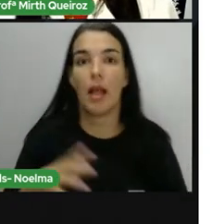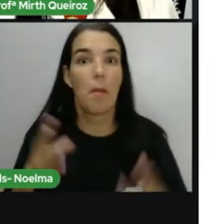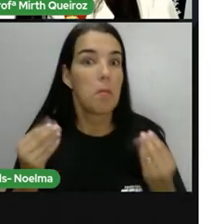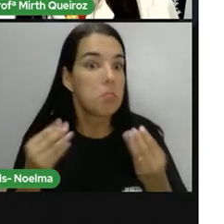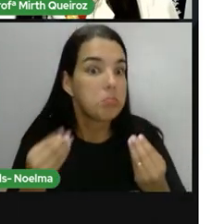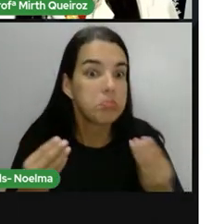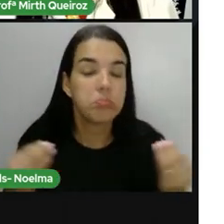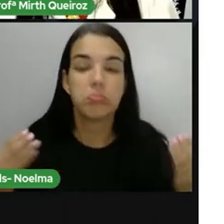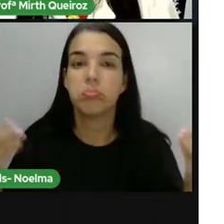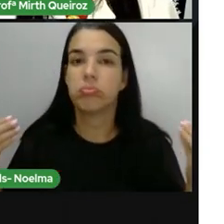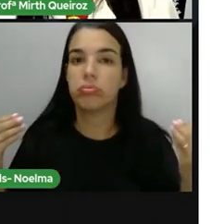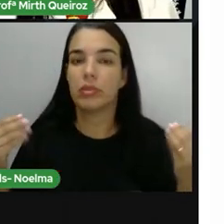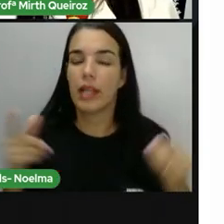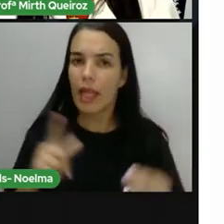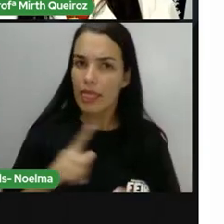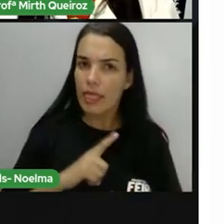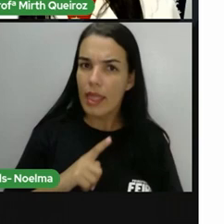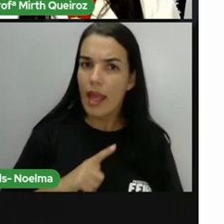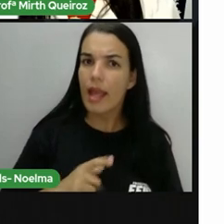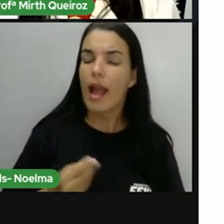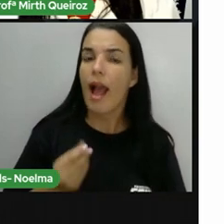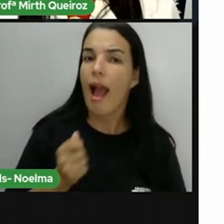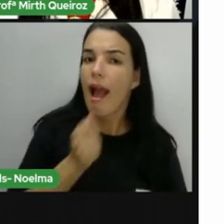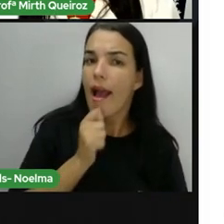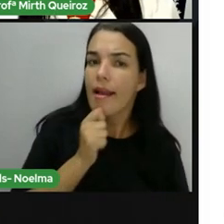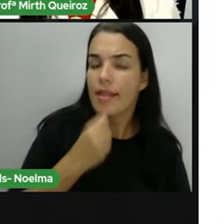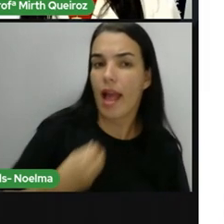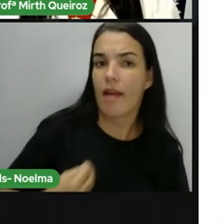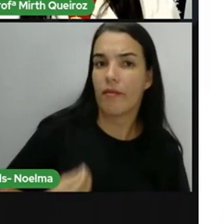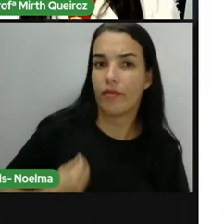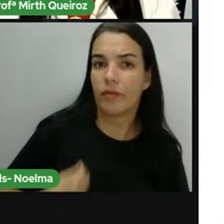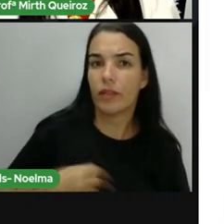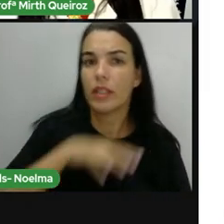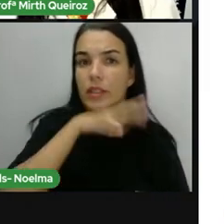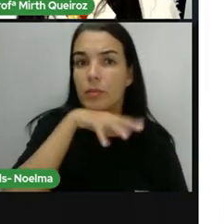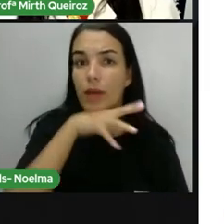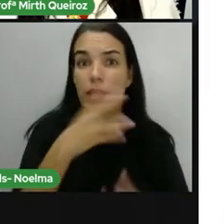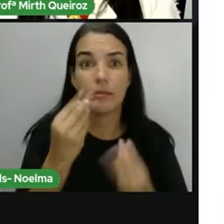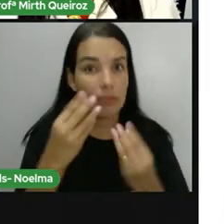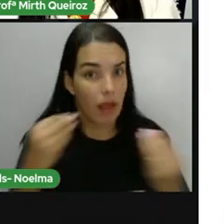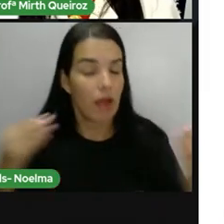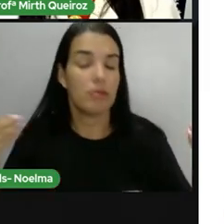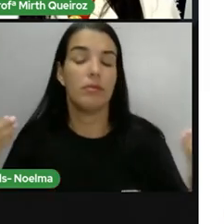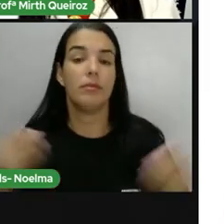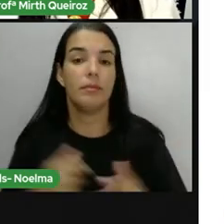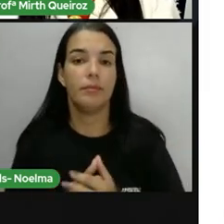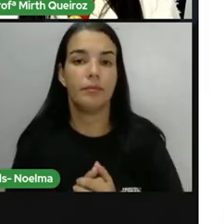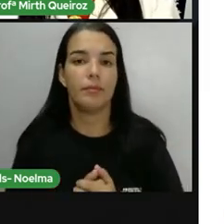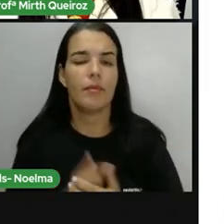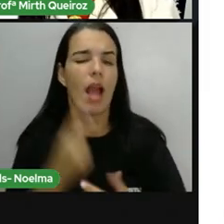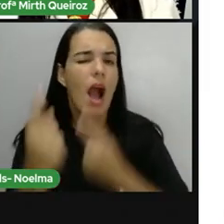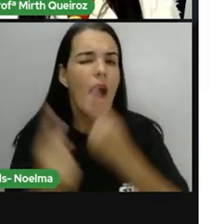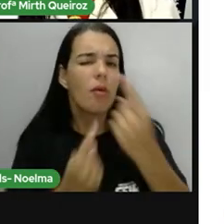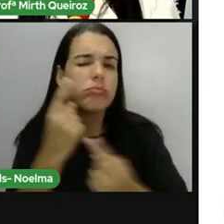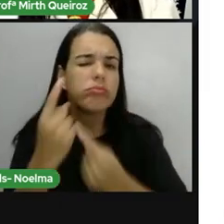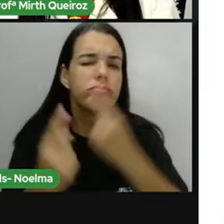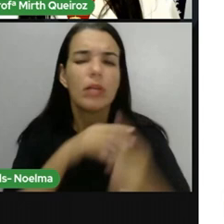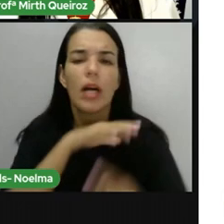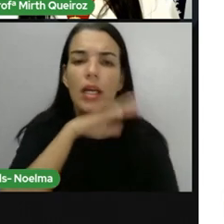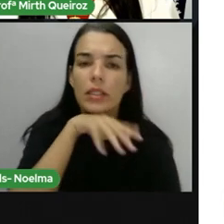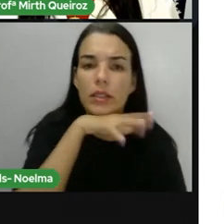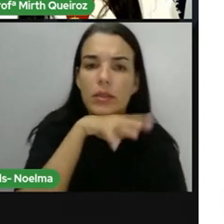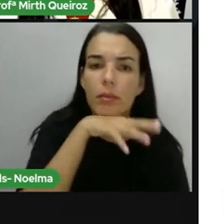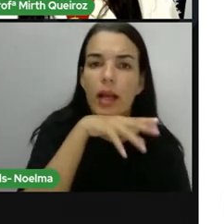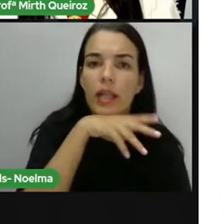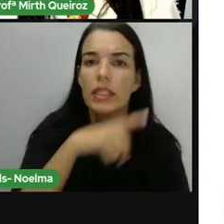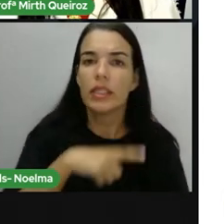vegetais da caatinga, que ainda não foram catalogados. Alguns dos animais típicos da caatinga estão ameaçados